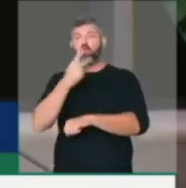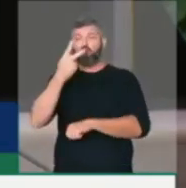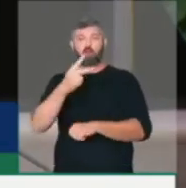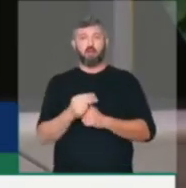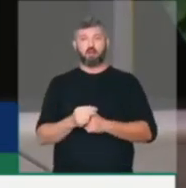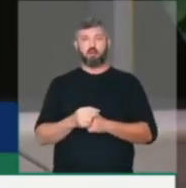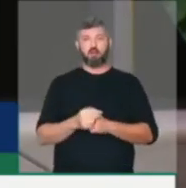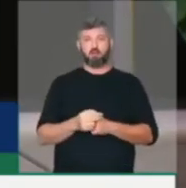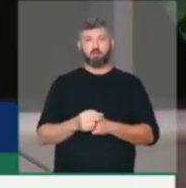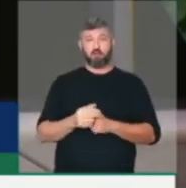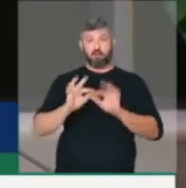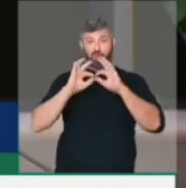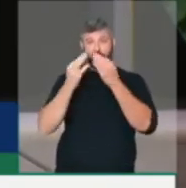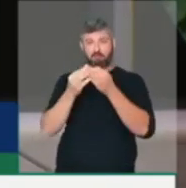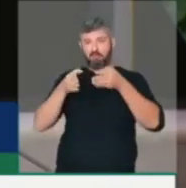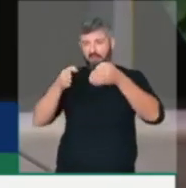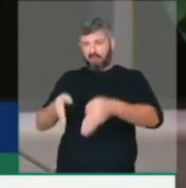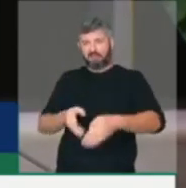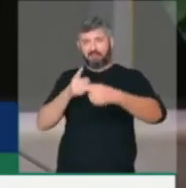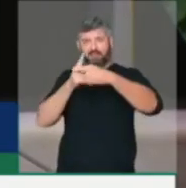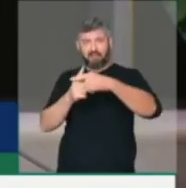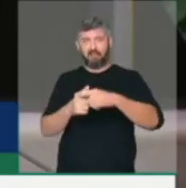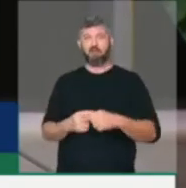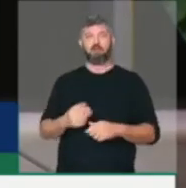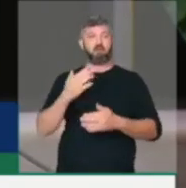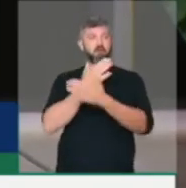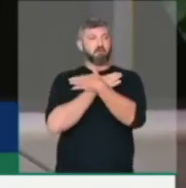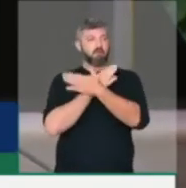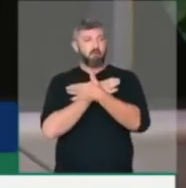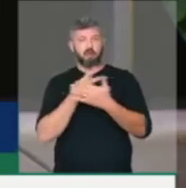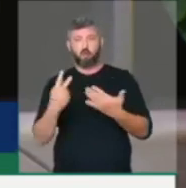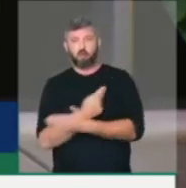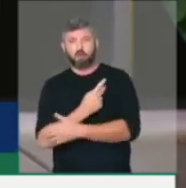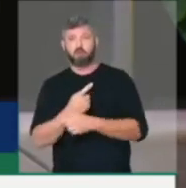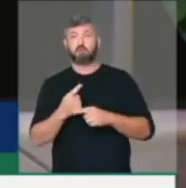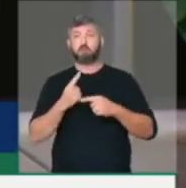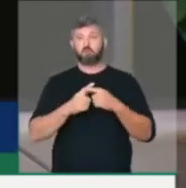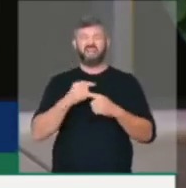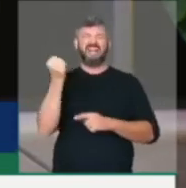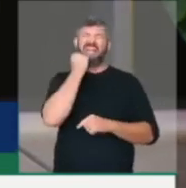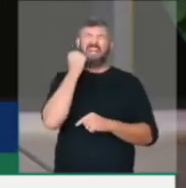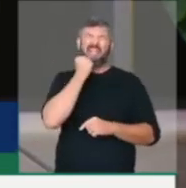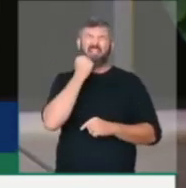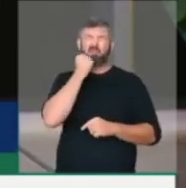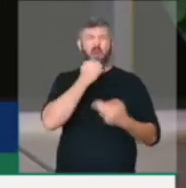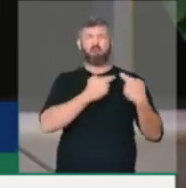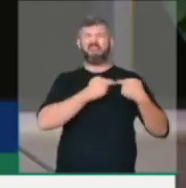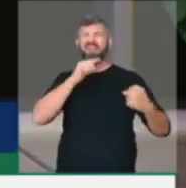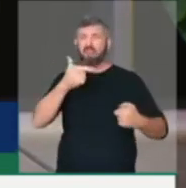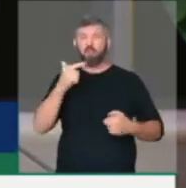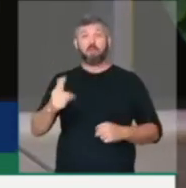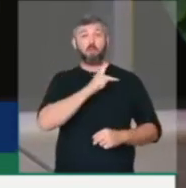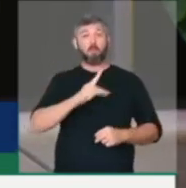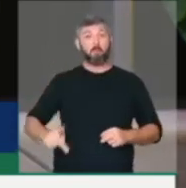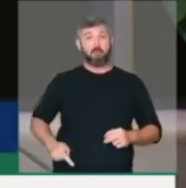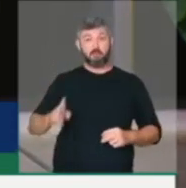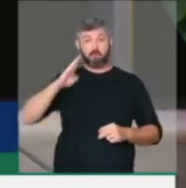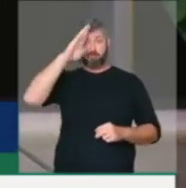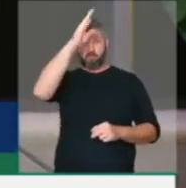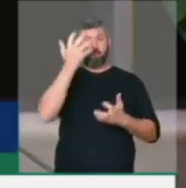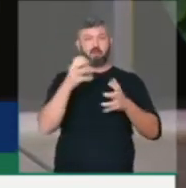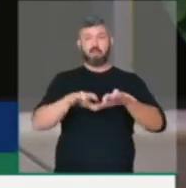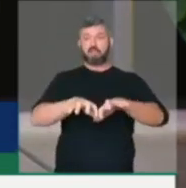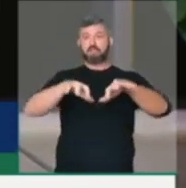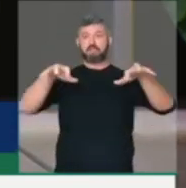enterra alguém da sua família. Quando você perde o seu emprego. Porque de forma cínica e irresponsável, o presidente Jair Bolsonaro quer separar